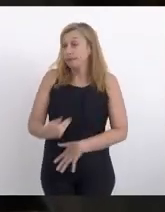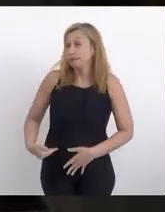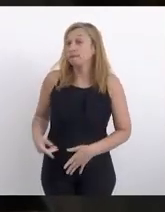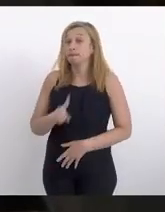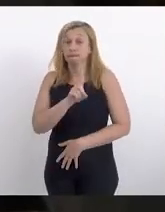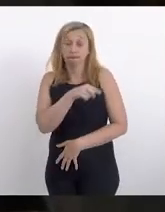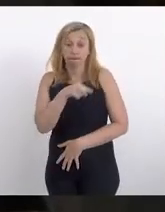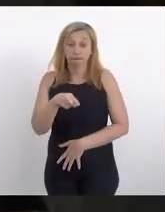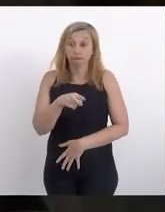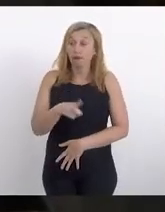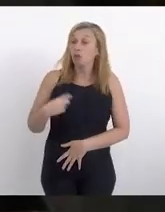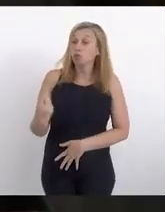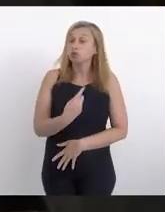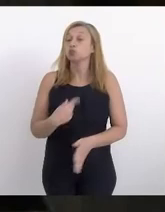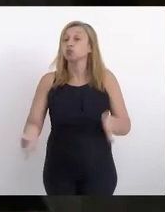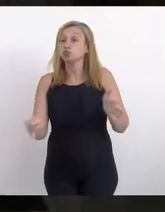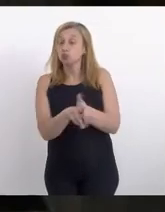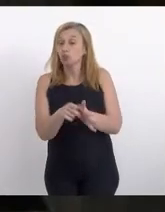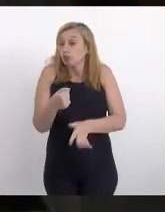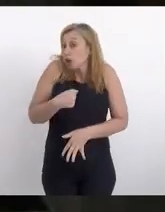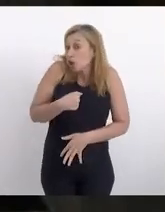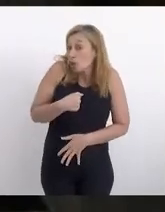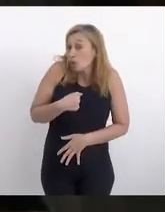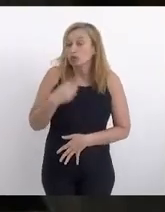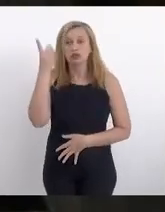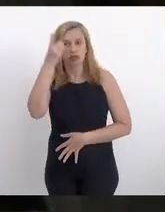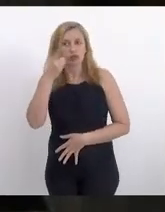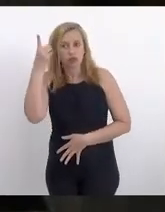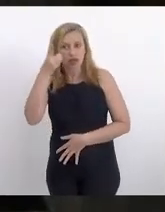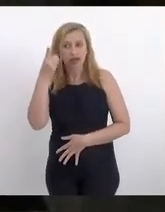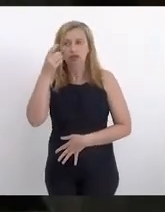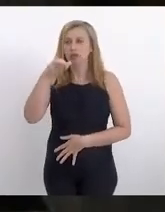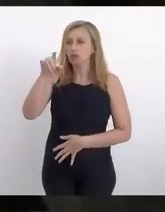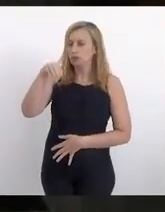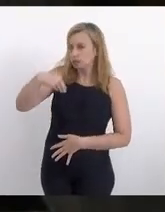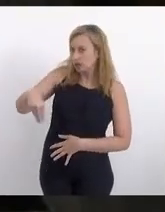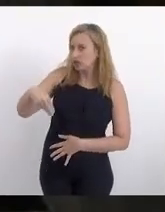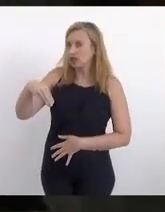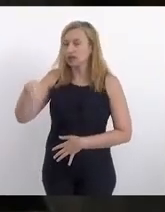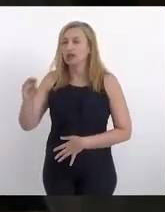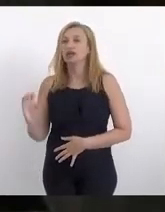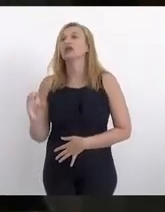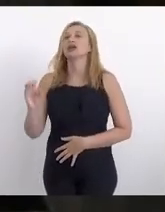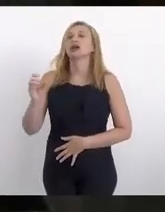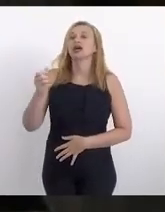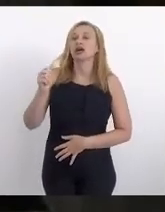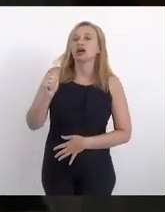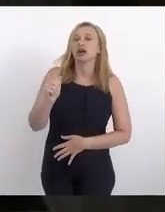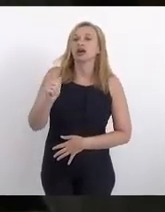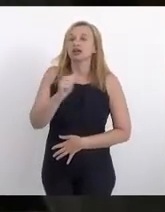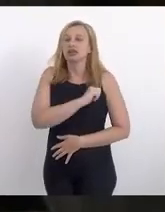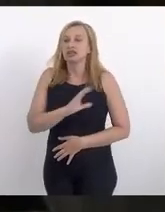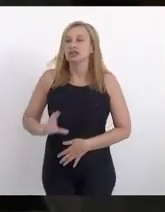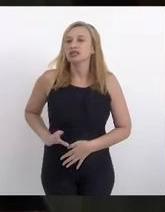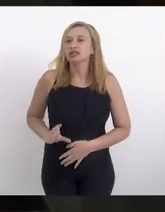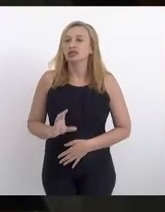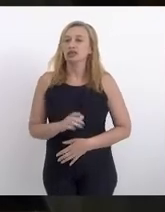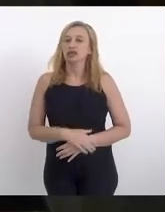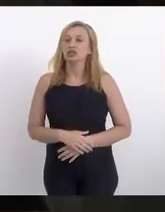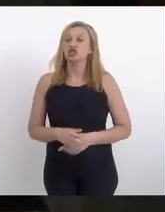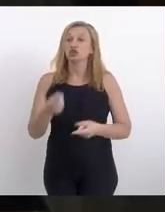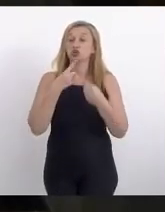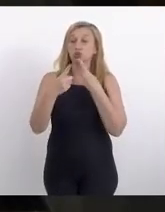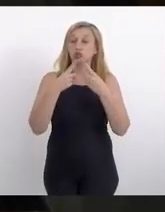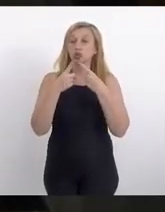vetou o nosso projeto, eu, deputado Carlos Minck, André Siciliano e Flávio Serafini, que propõem uma dinâmica de